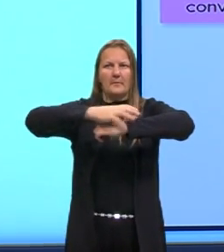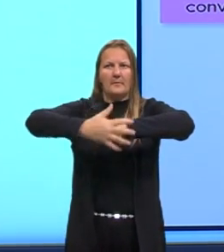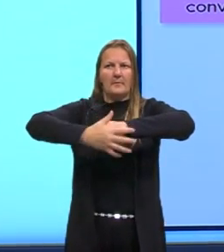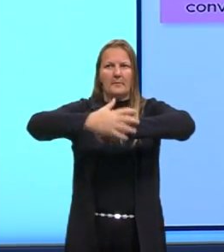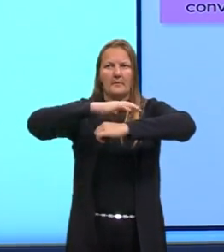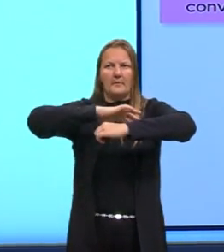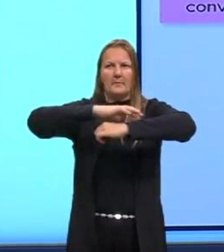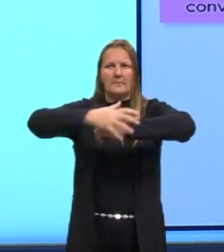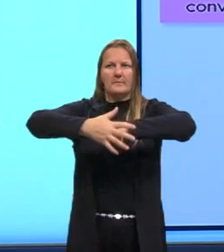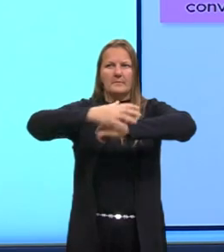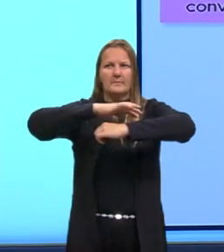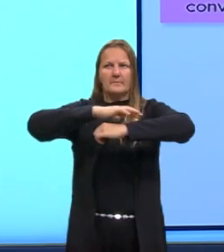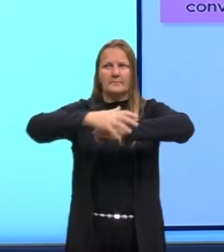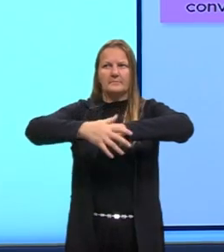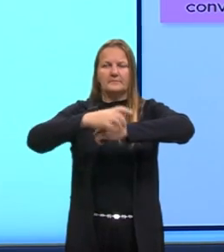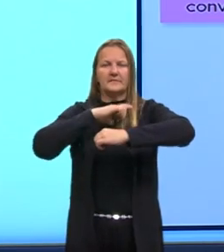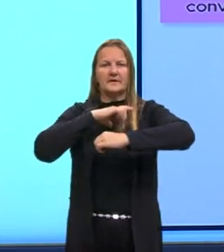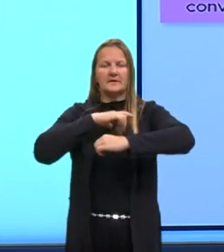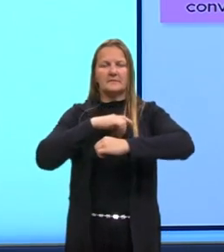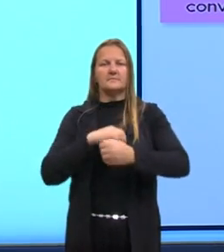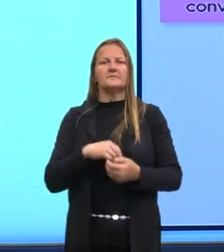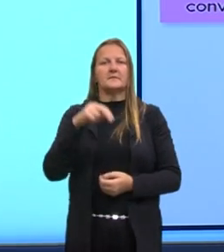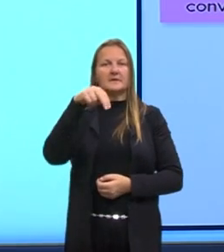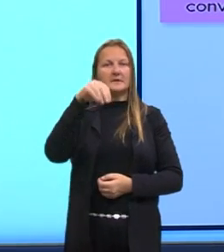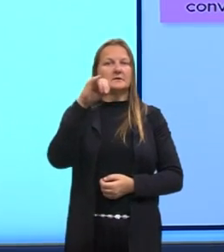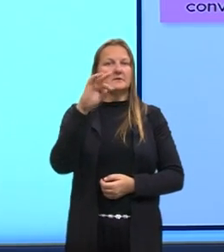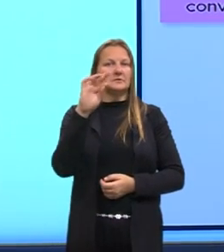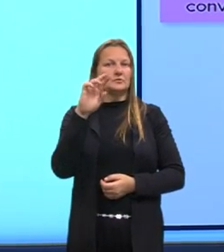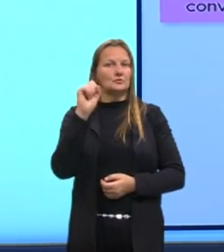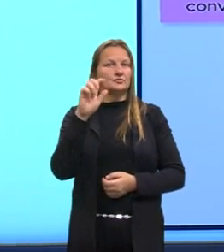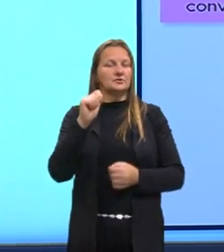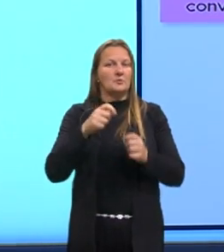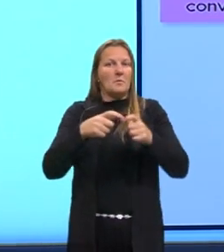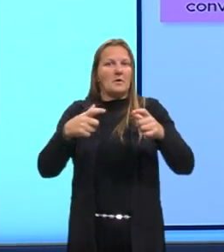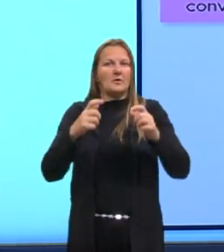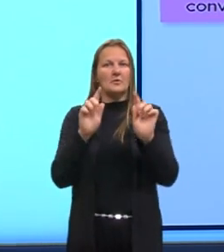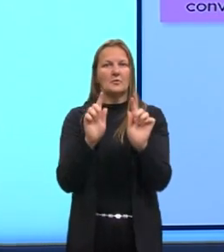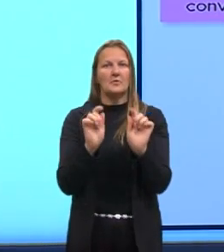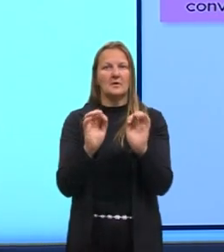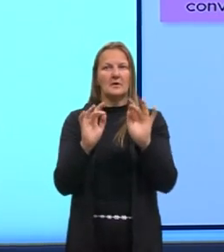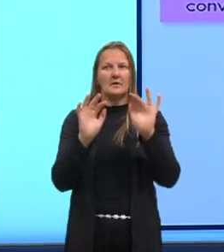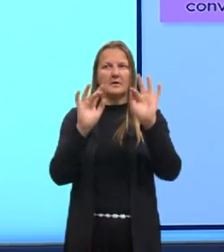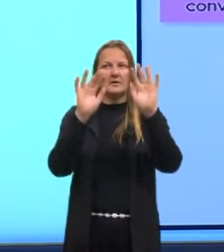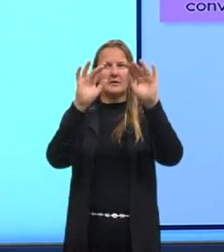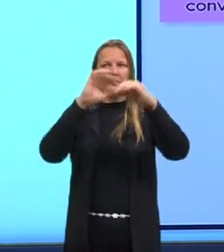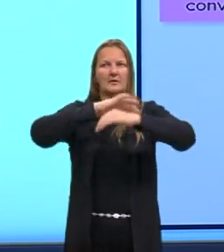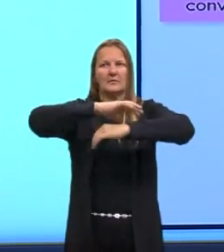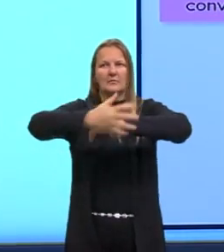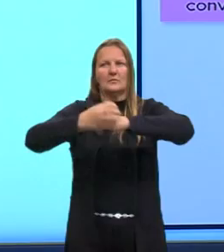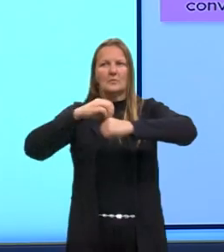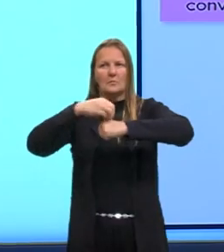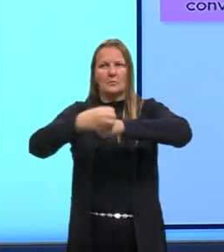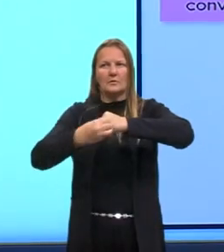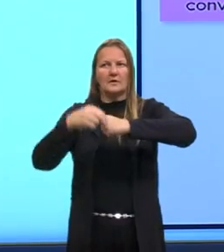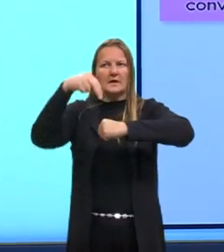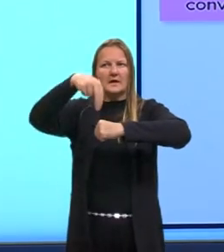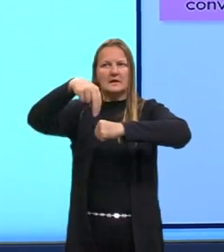nitrogênio. Reservatório atmosférico. O nitrogênio fica em forma de gás. Então, a molécula de N2.